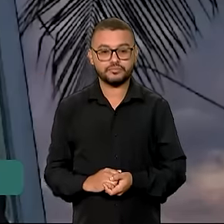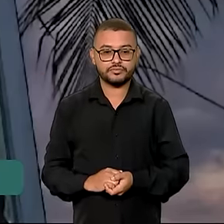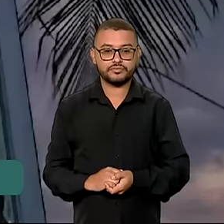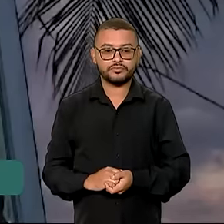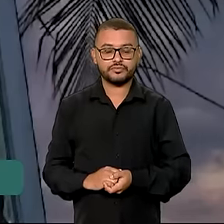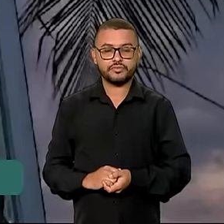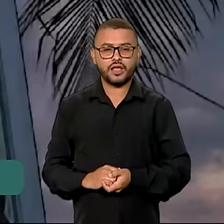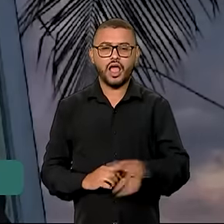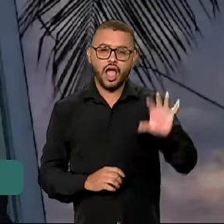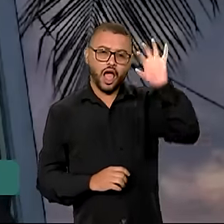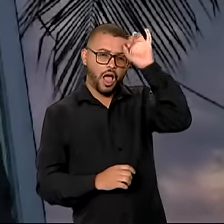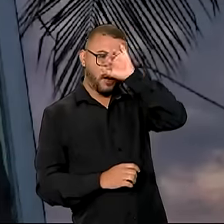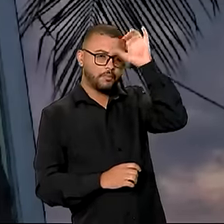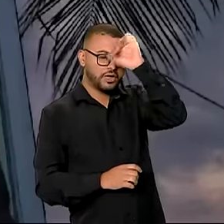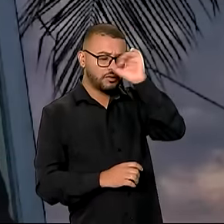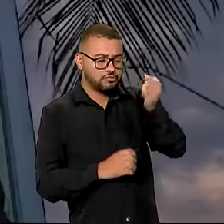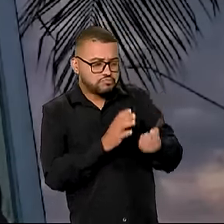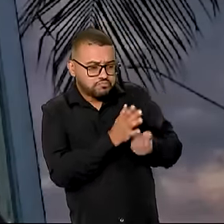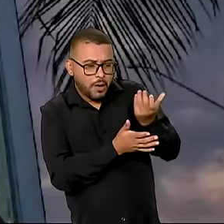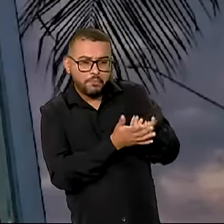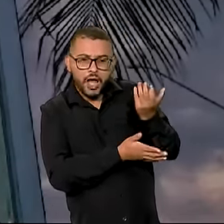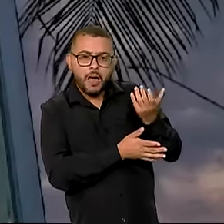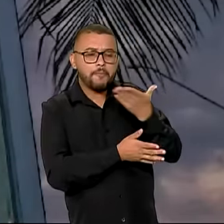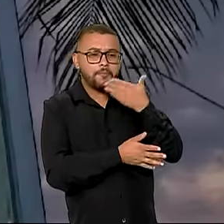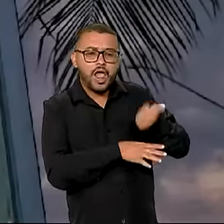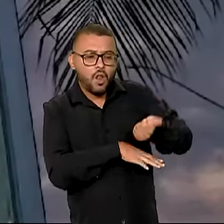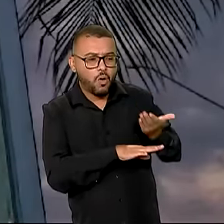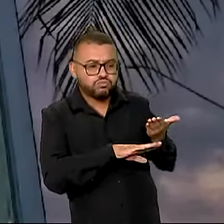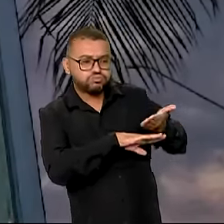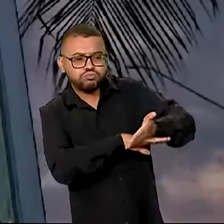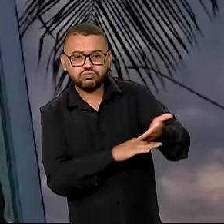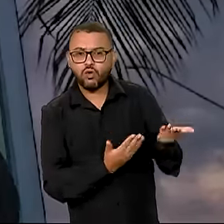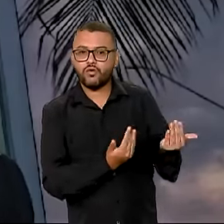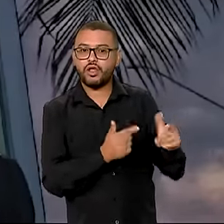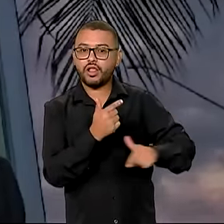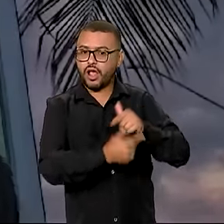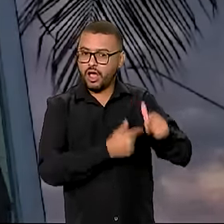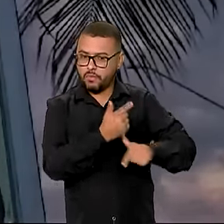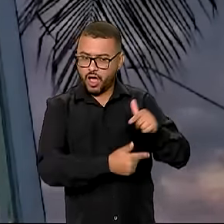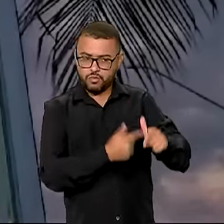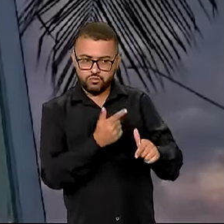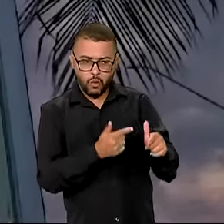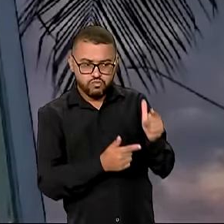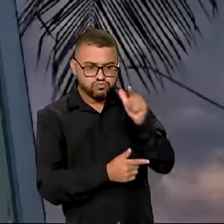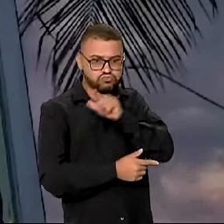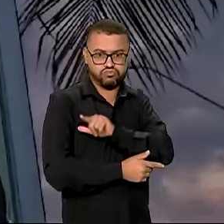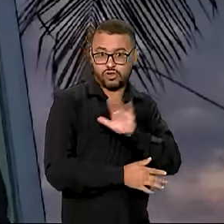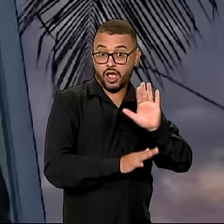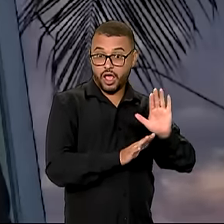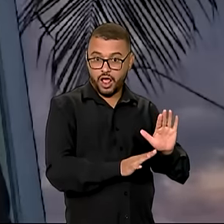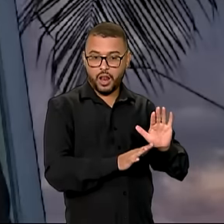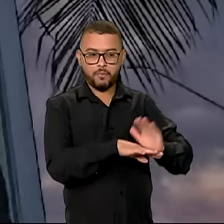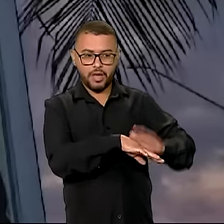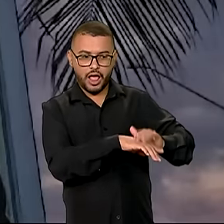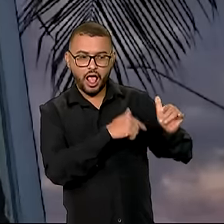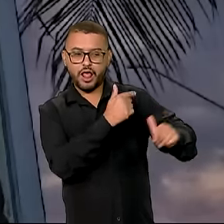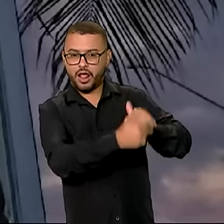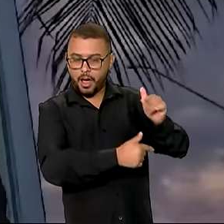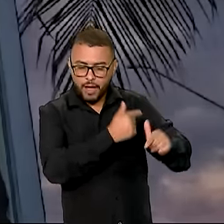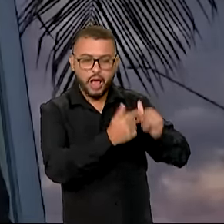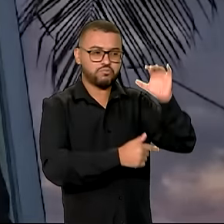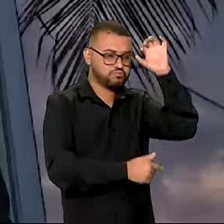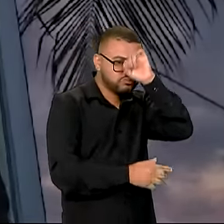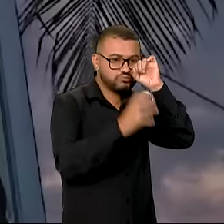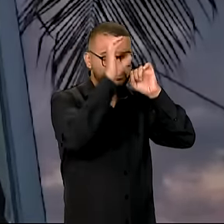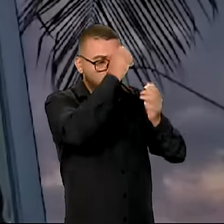A aprendizagem é o melhor caminho de entrada dos jovens no mercado de trabalho. Os jovens, eles estão trabalhando e estão